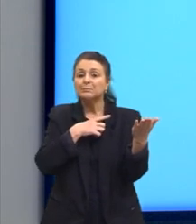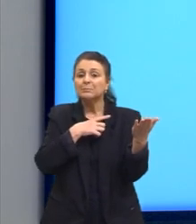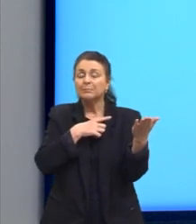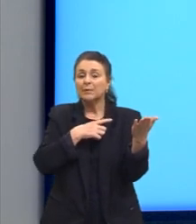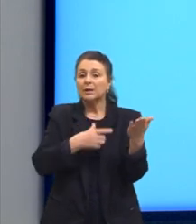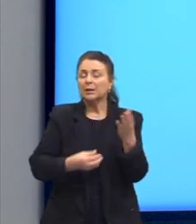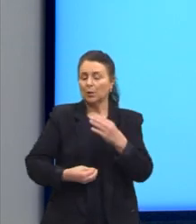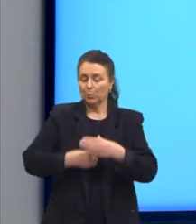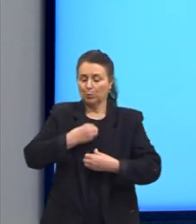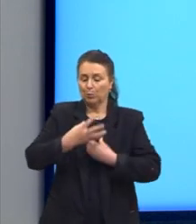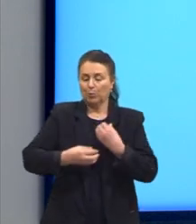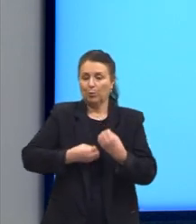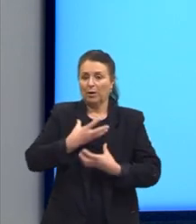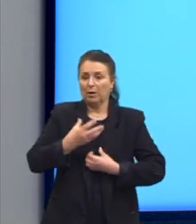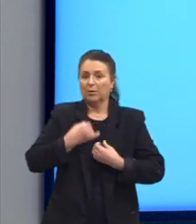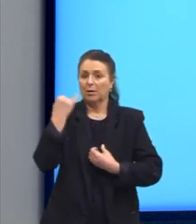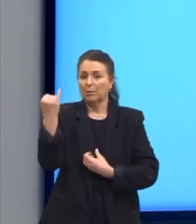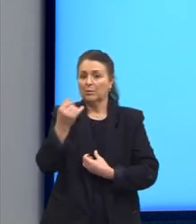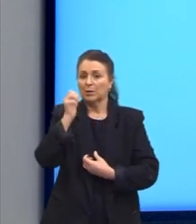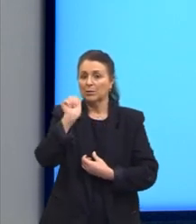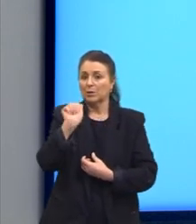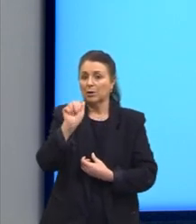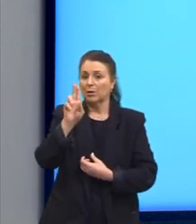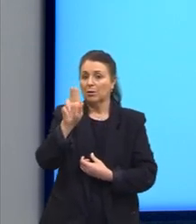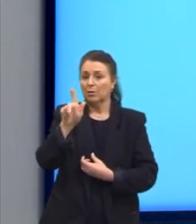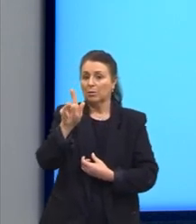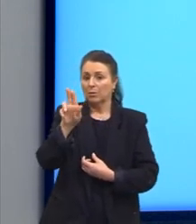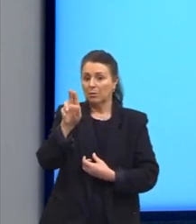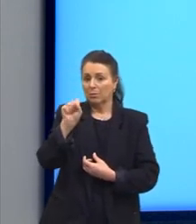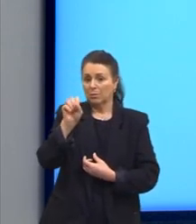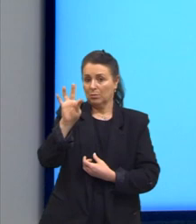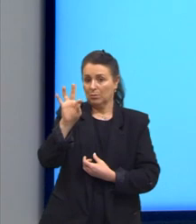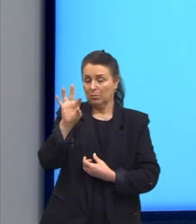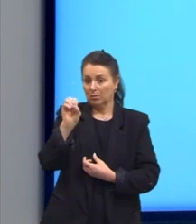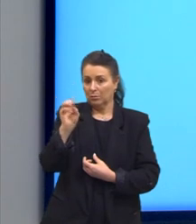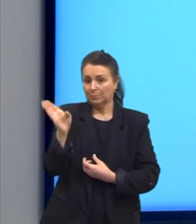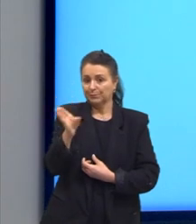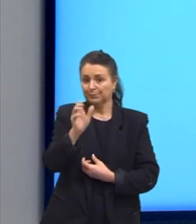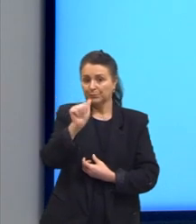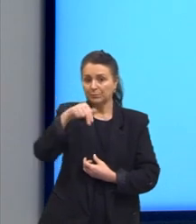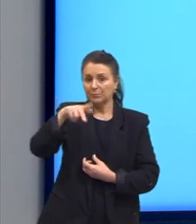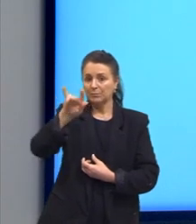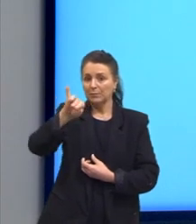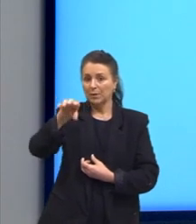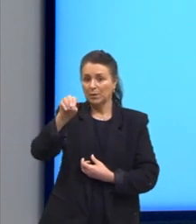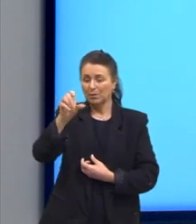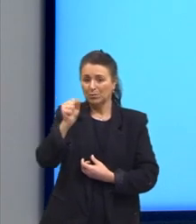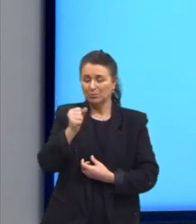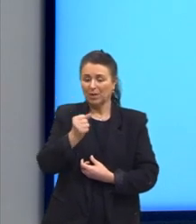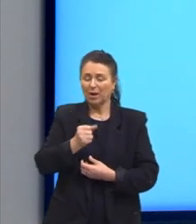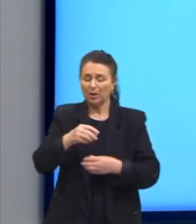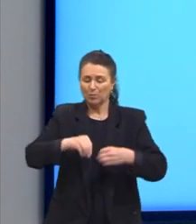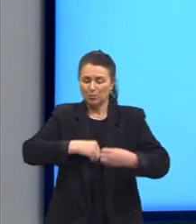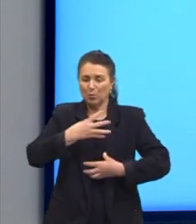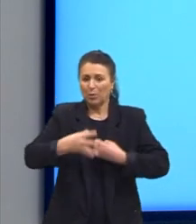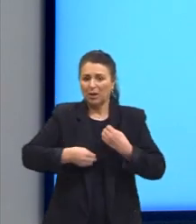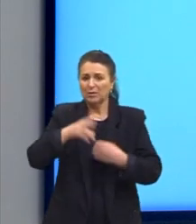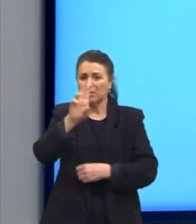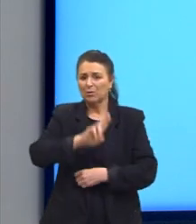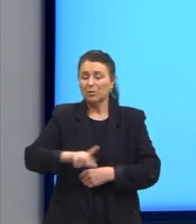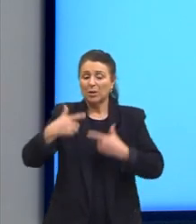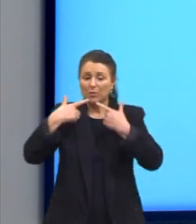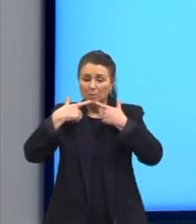poeta desse momento, também chamado de... O Poeta do Mal Gosto, porque ele utilizava uma linguagem